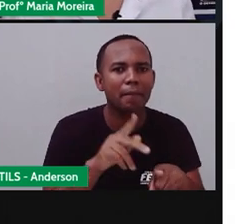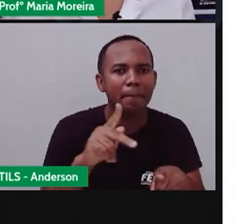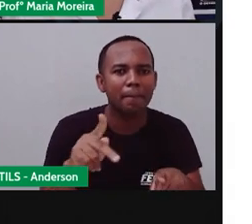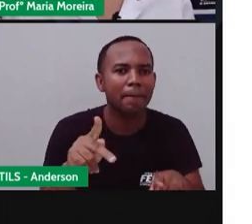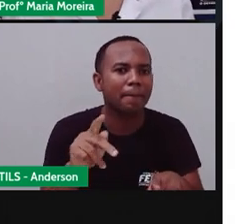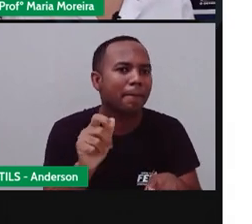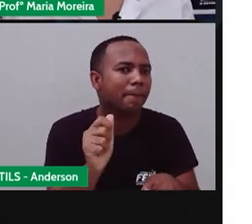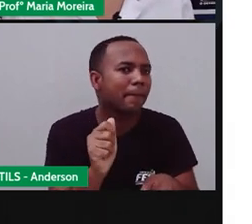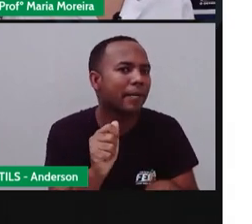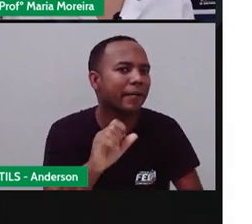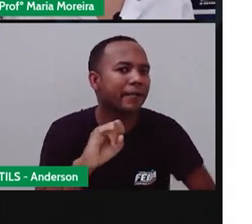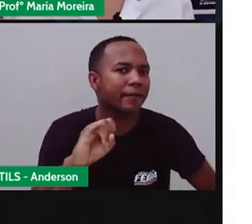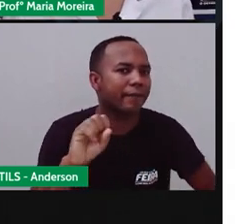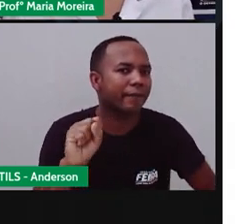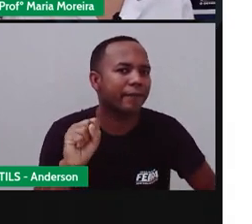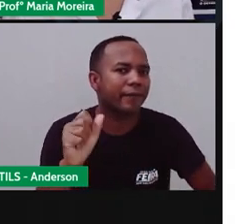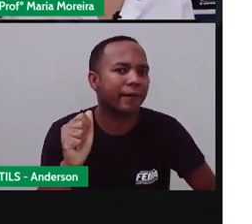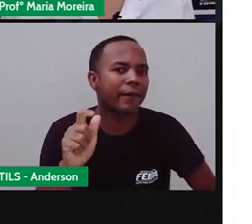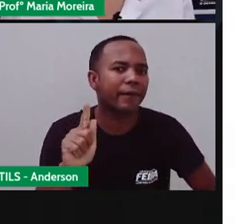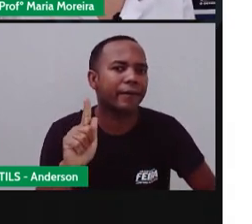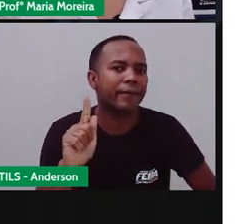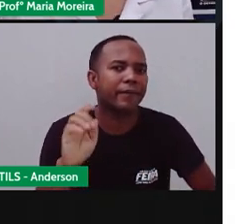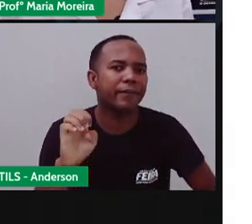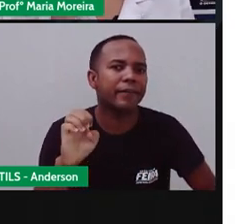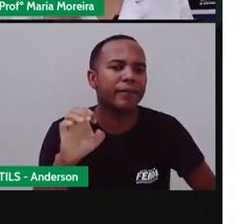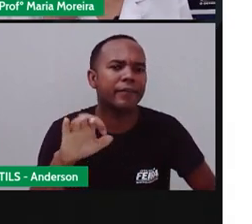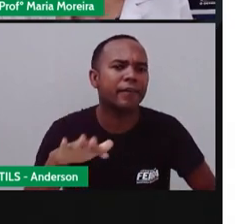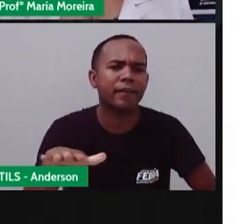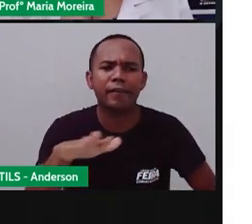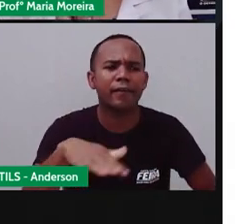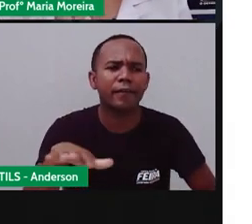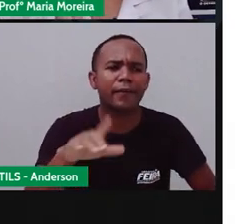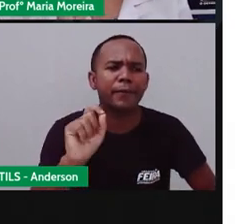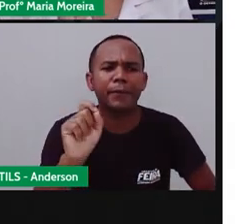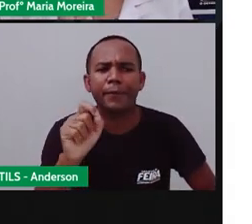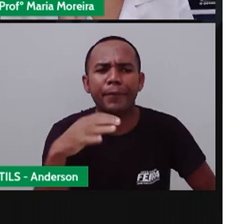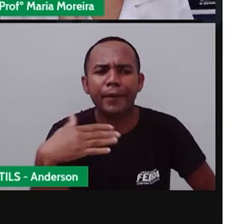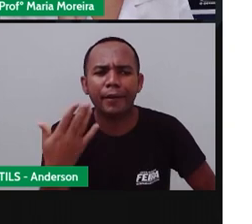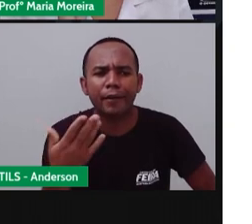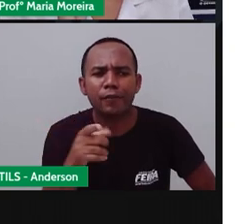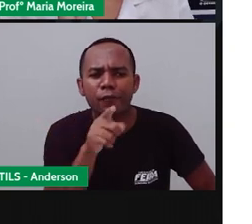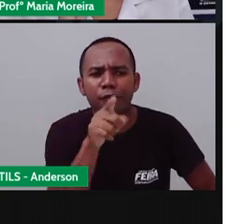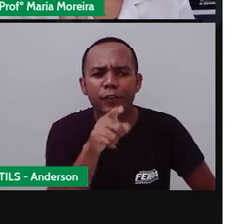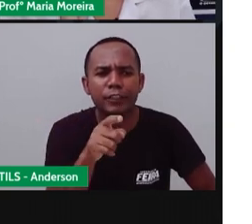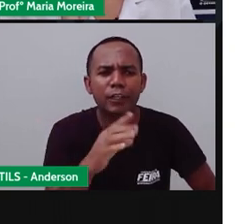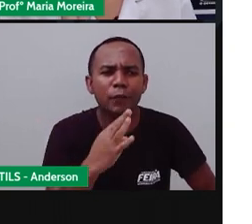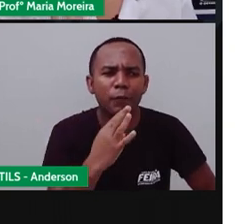paisagens que foram transformadas aí pelo homem? E quais vocês conhecem?